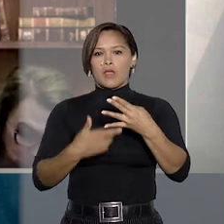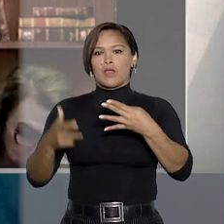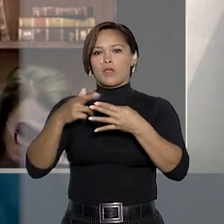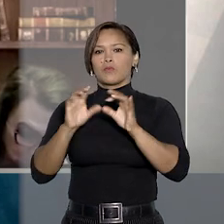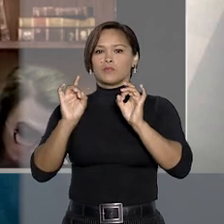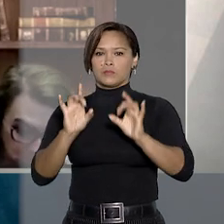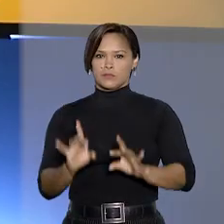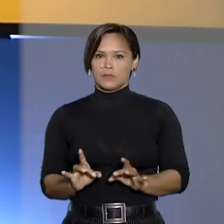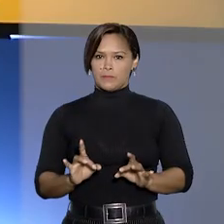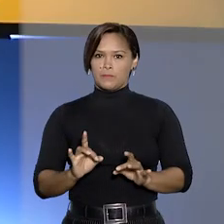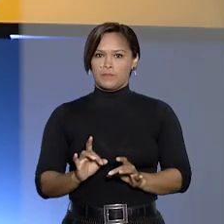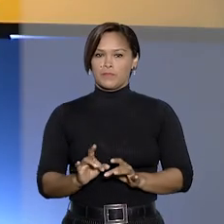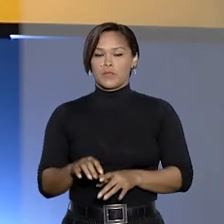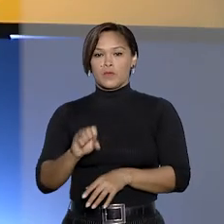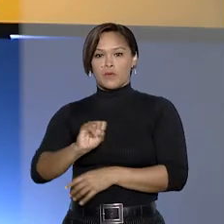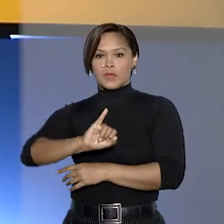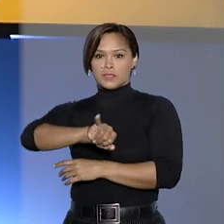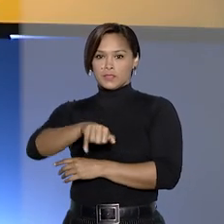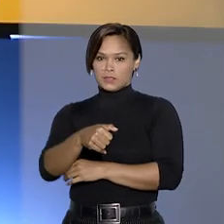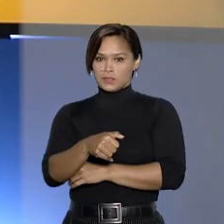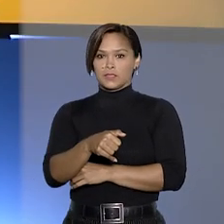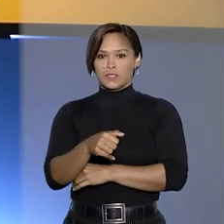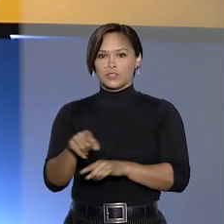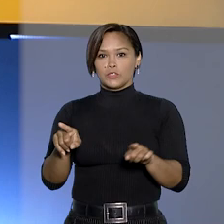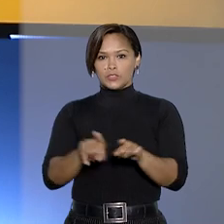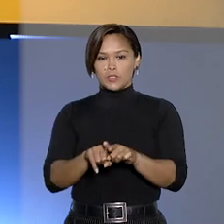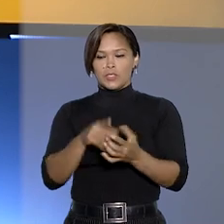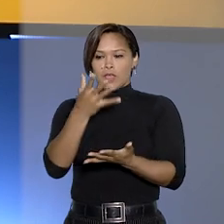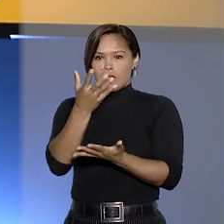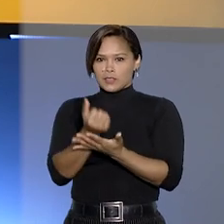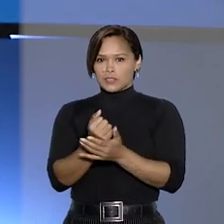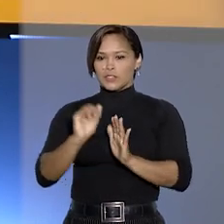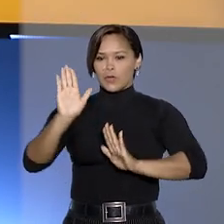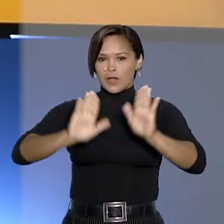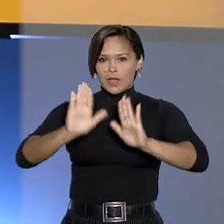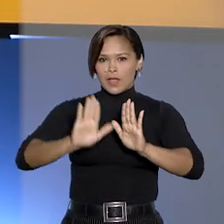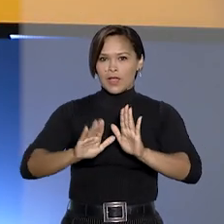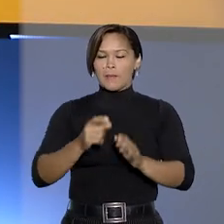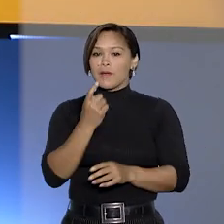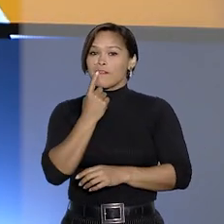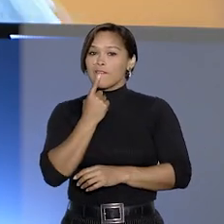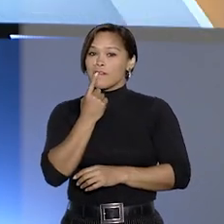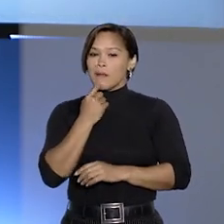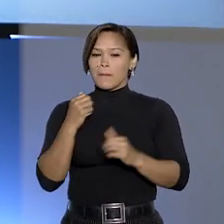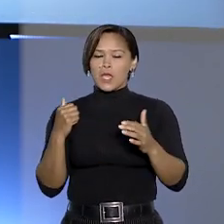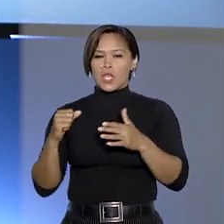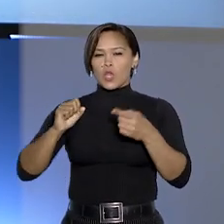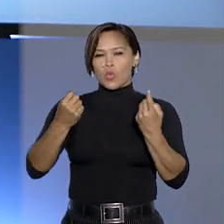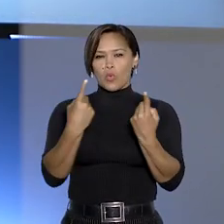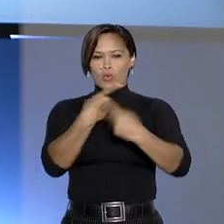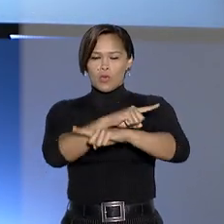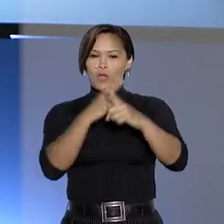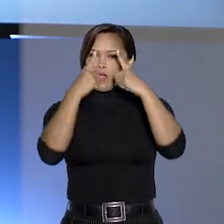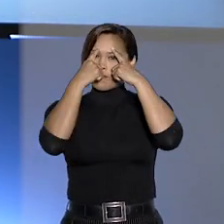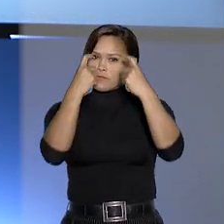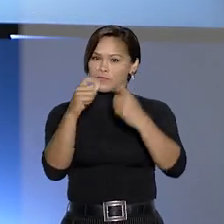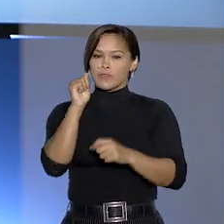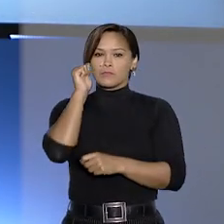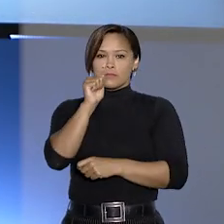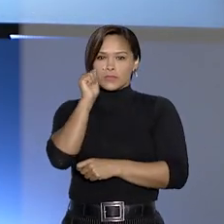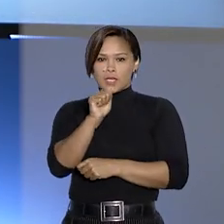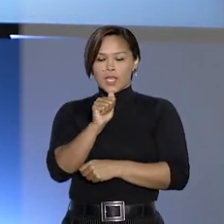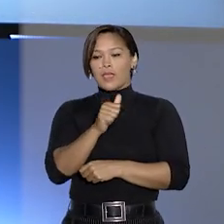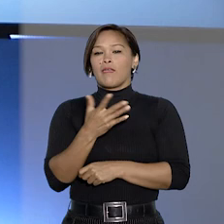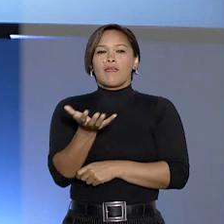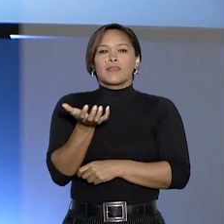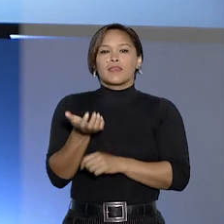Recurso Especial. O Superior Tribunal de Justiça aderiu à campanha Sinal Vermelho de Combate à Violência contra a Mulher,